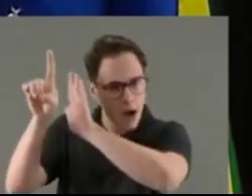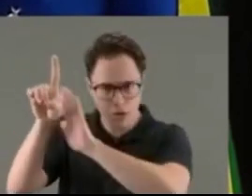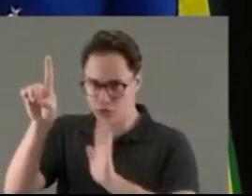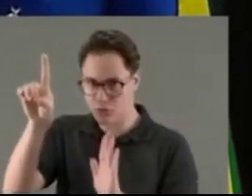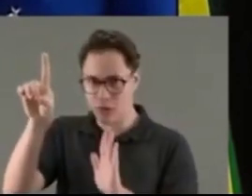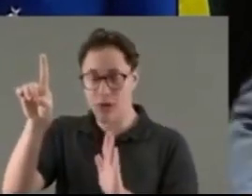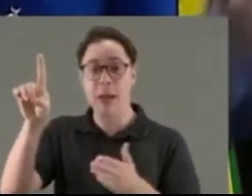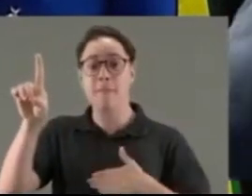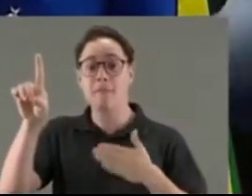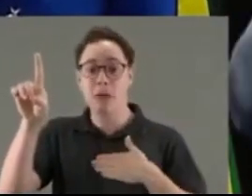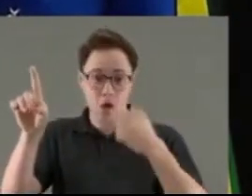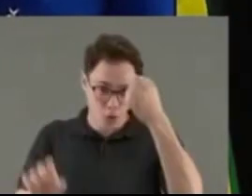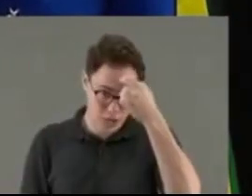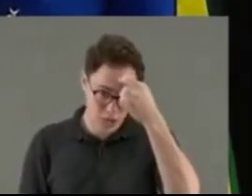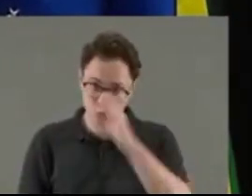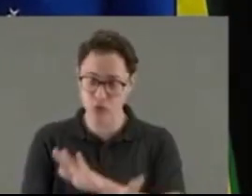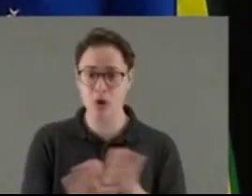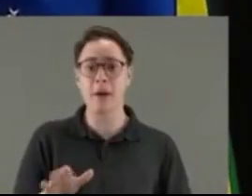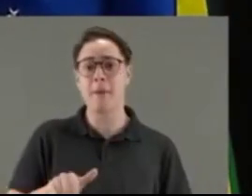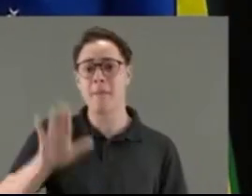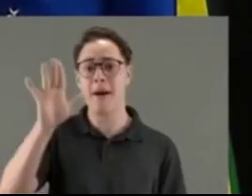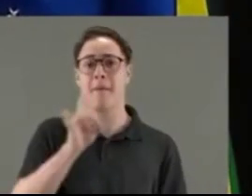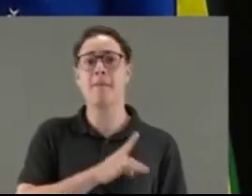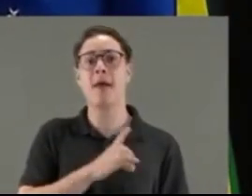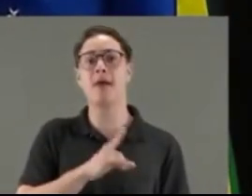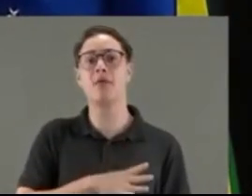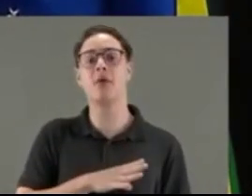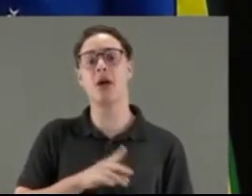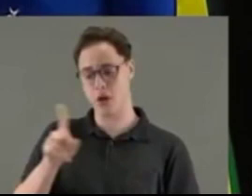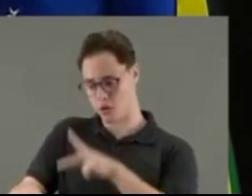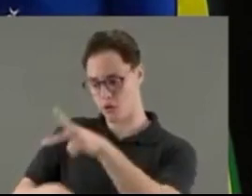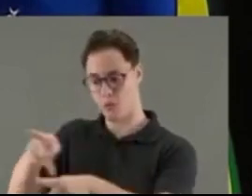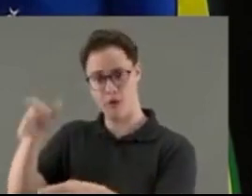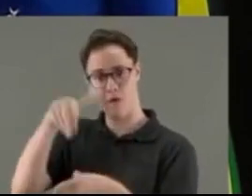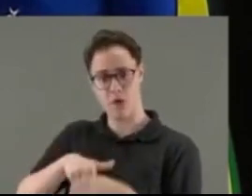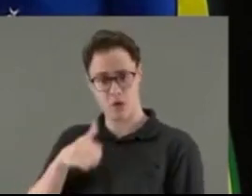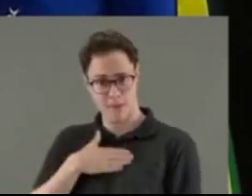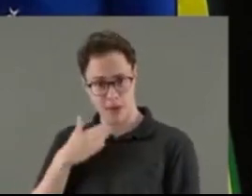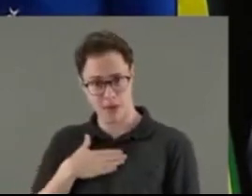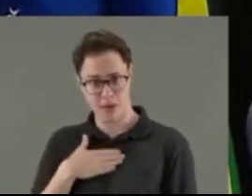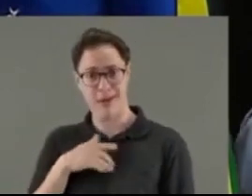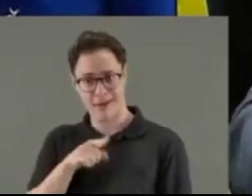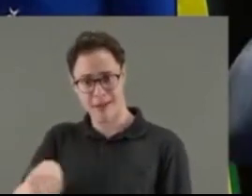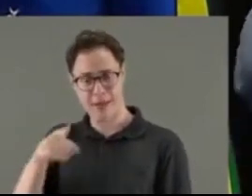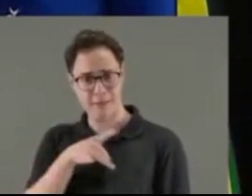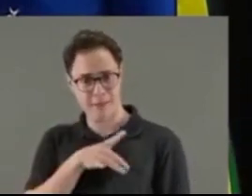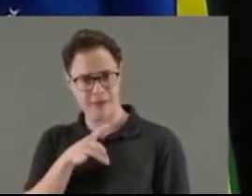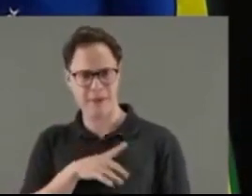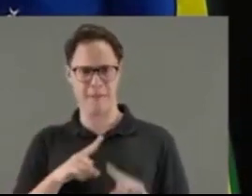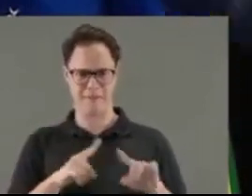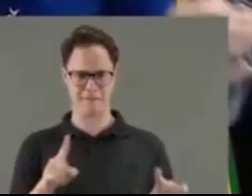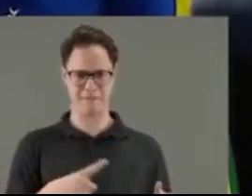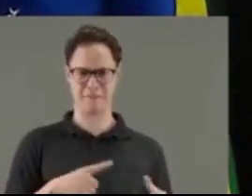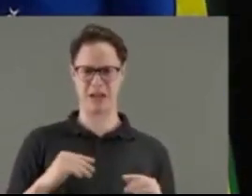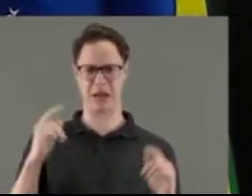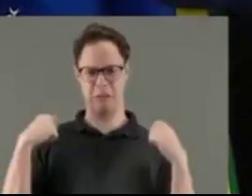medo, é da minha consciência. E o que eu mais tenho medo também aqui na Terra, é do povo que me colocou aqui. Deles eu tenho medo. Agora, dos ministros,